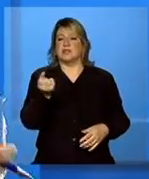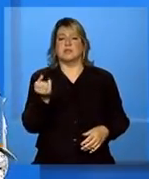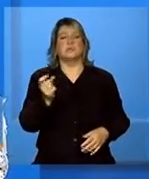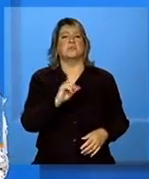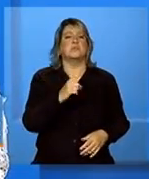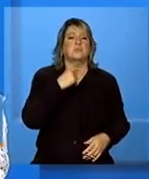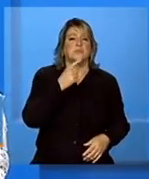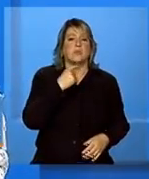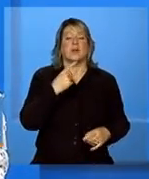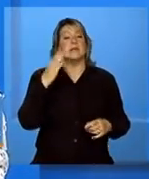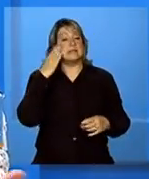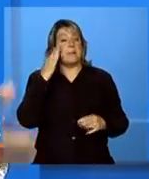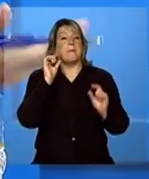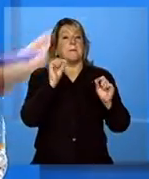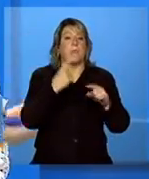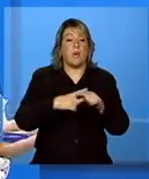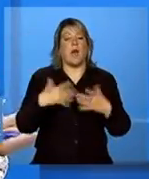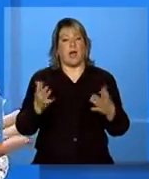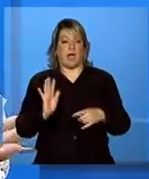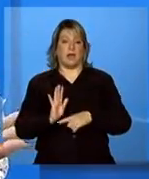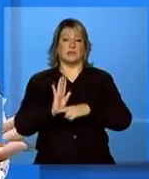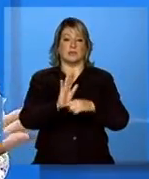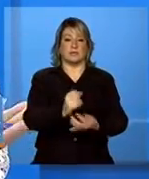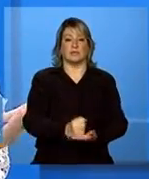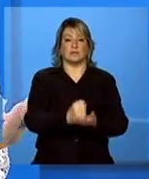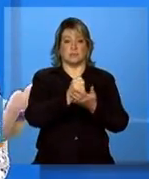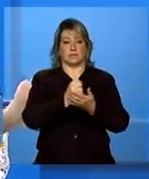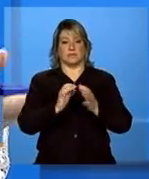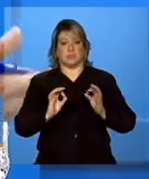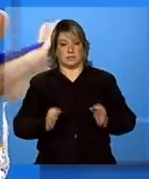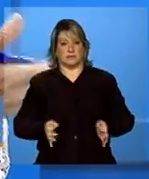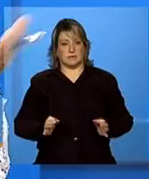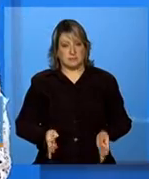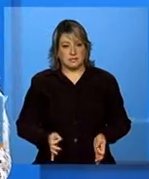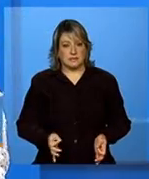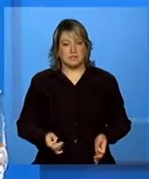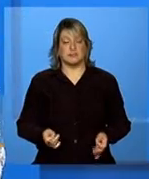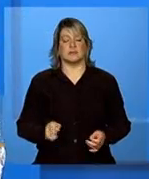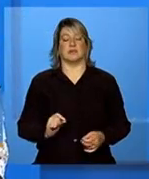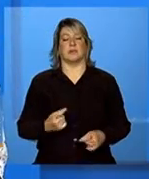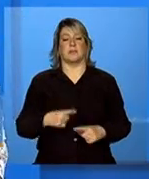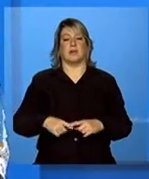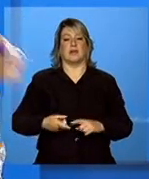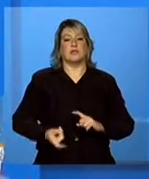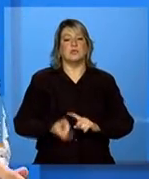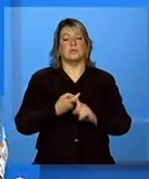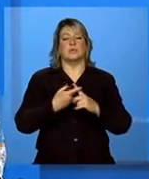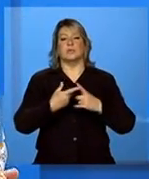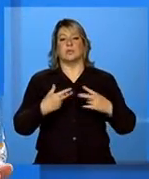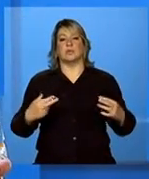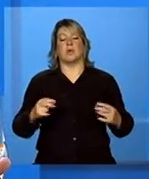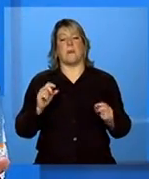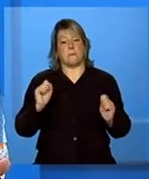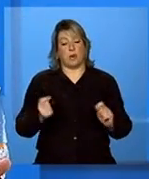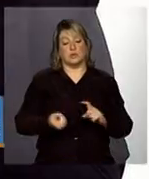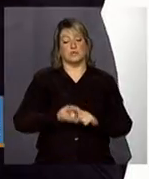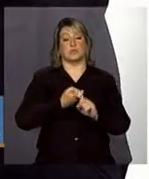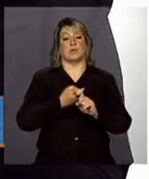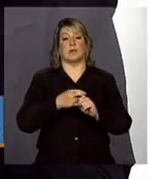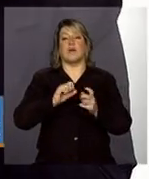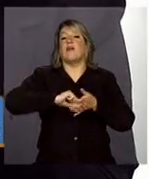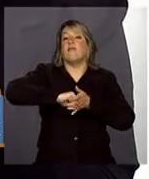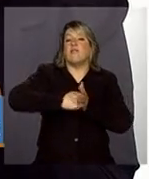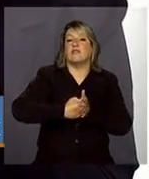acesso ou demorem a receber o mesmo, sejam suspensas por algum tempo e corrigir esse problema. Exato.